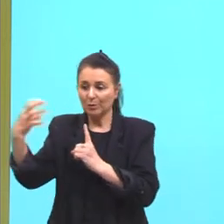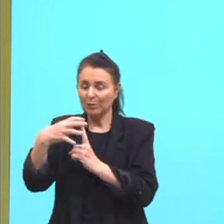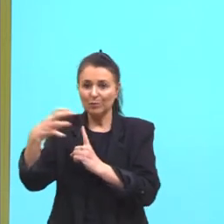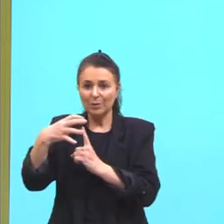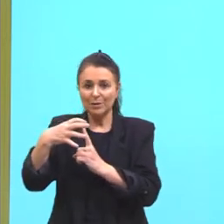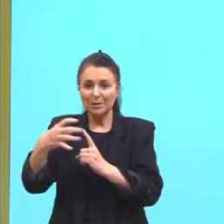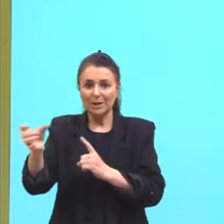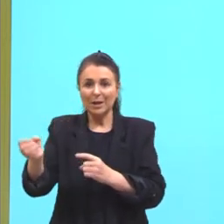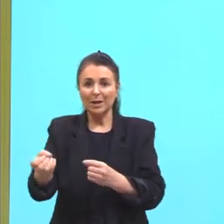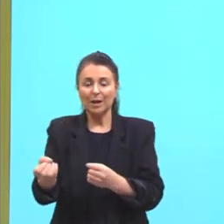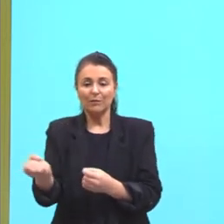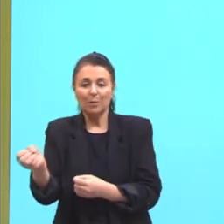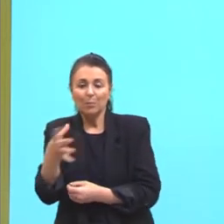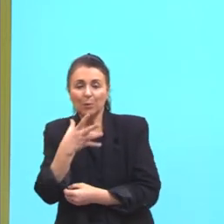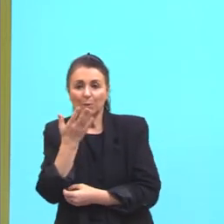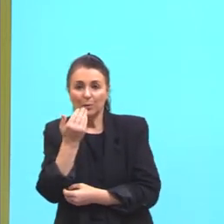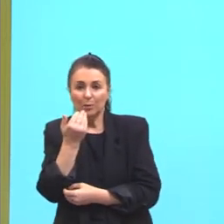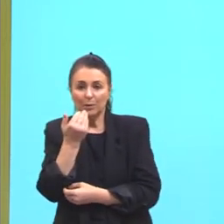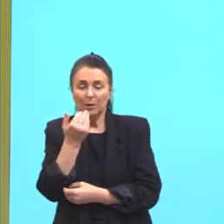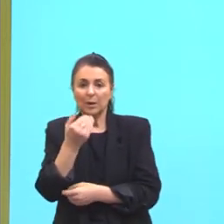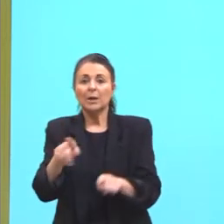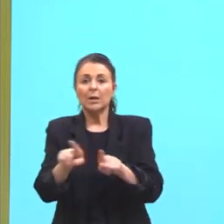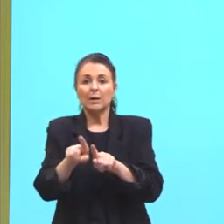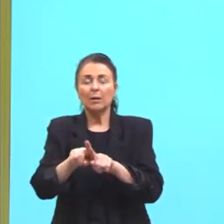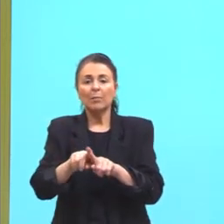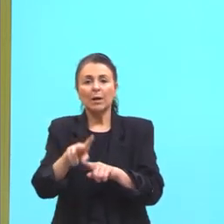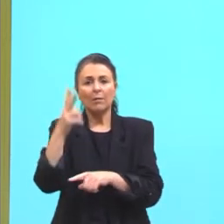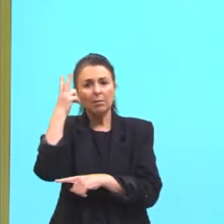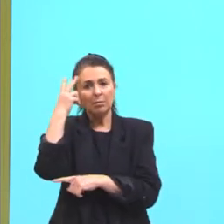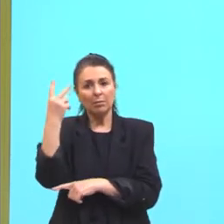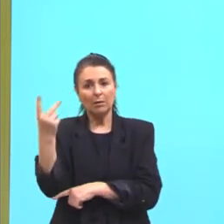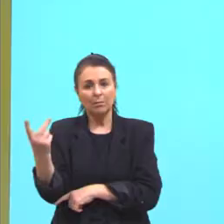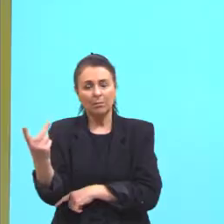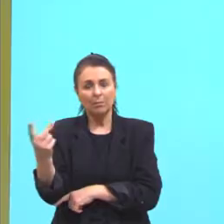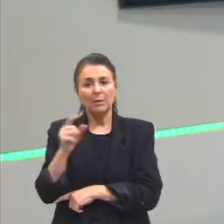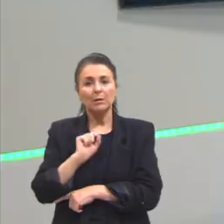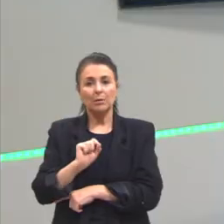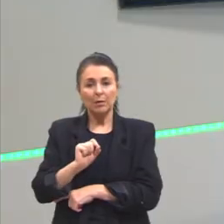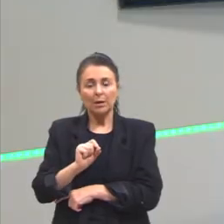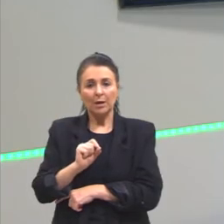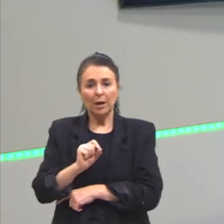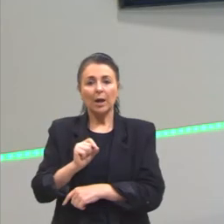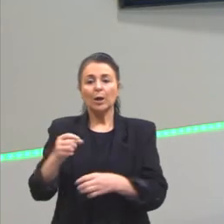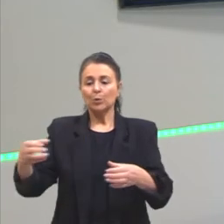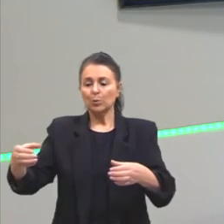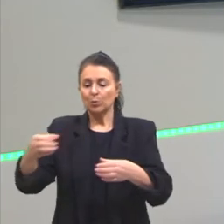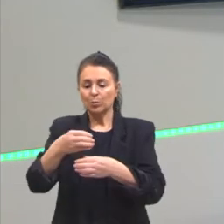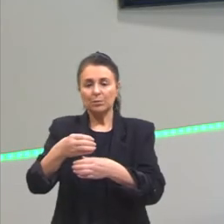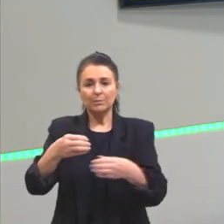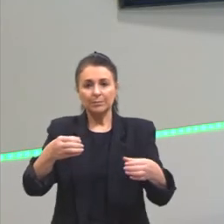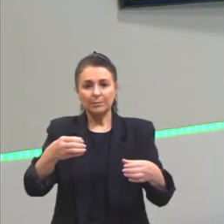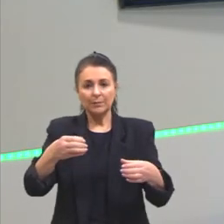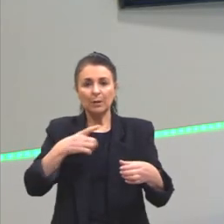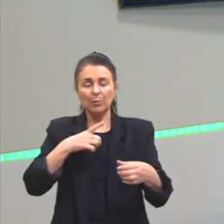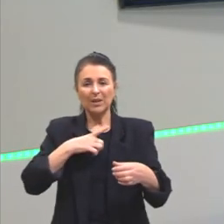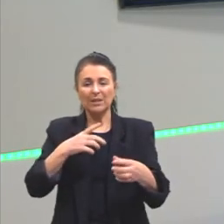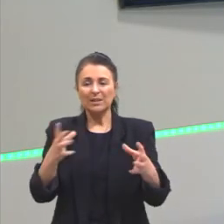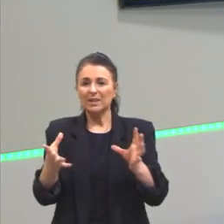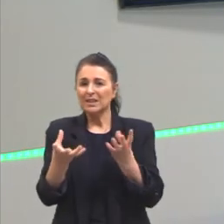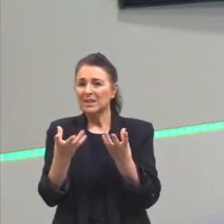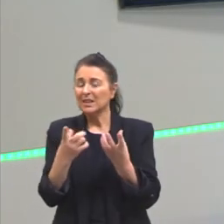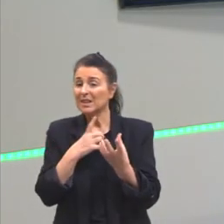a natureza dos reagentes. Por que a natureza dos reagentes? Porque reagentes que têm muitas ligações na sua fórmula